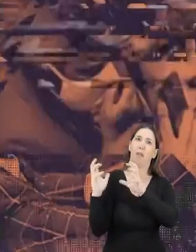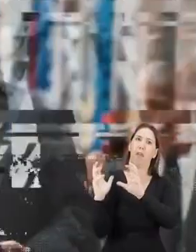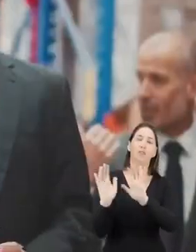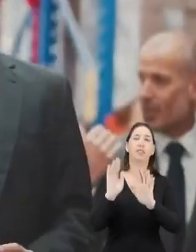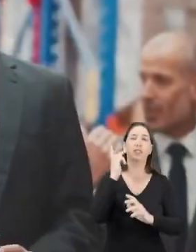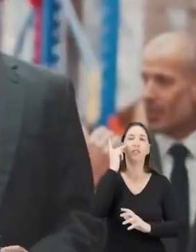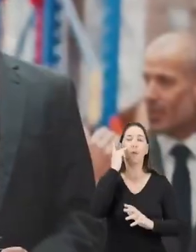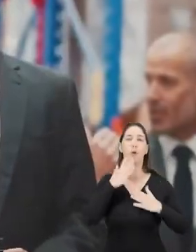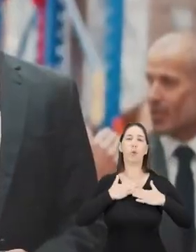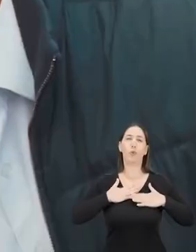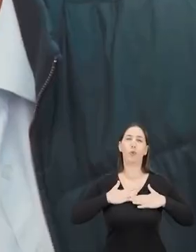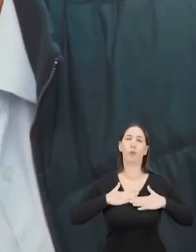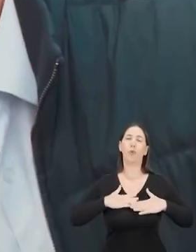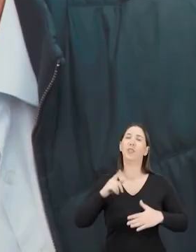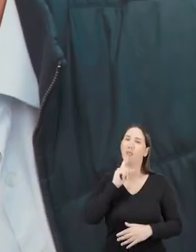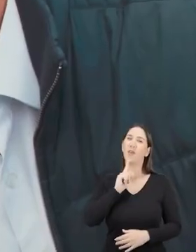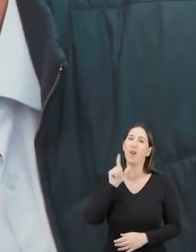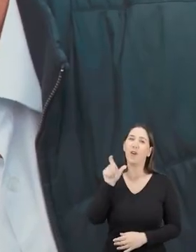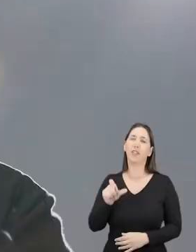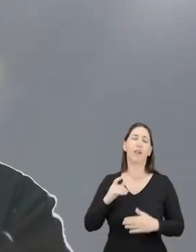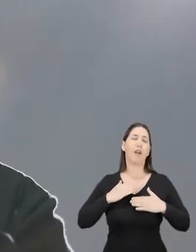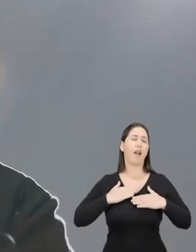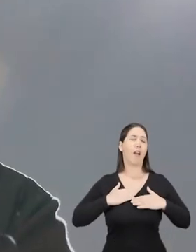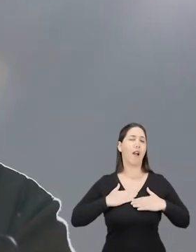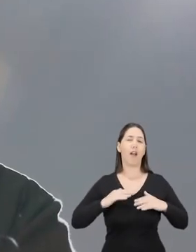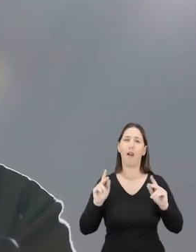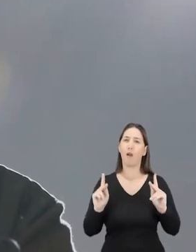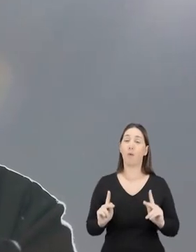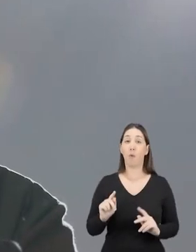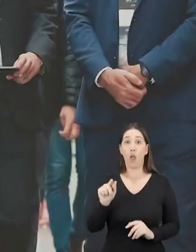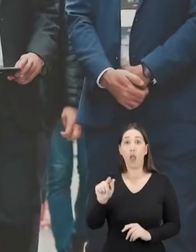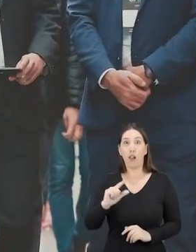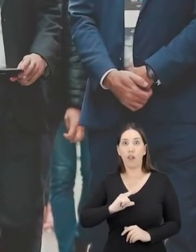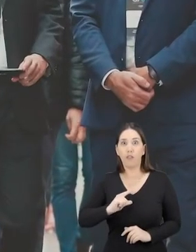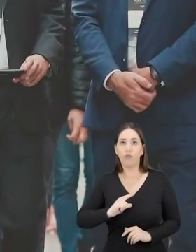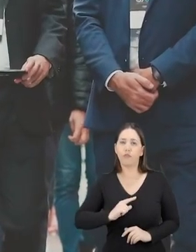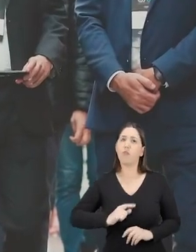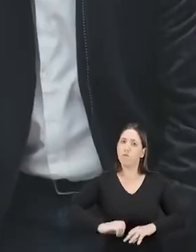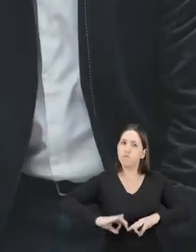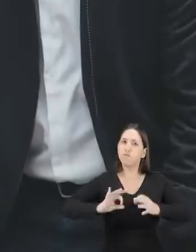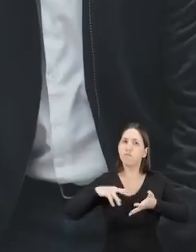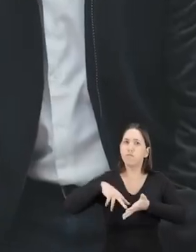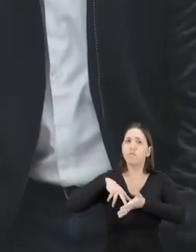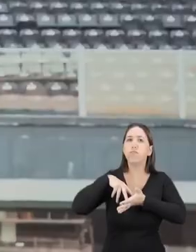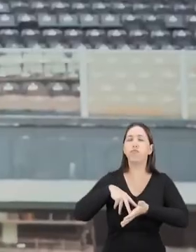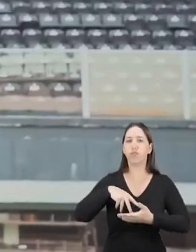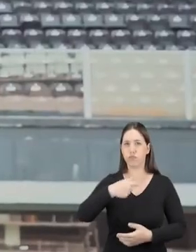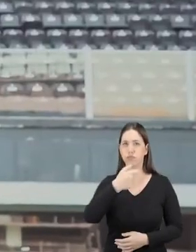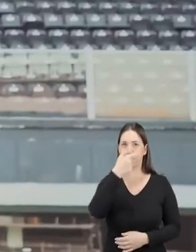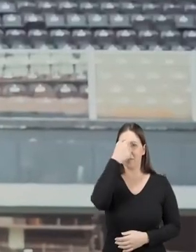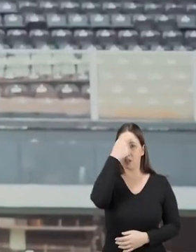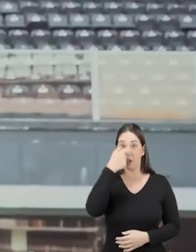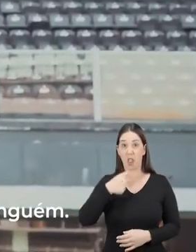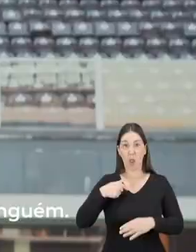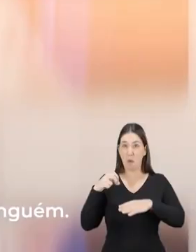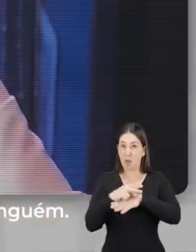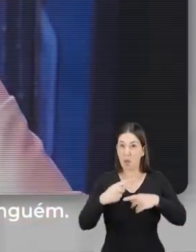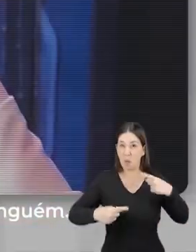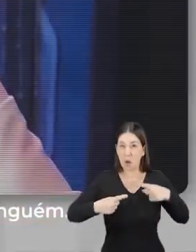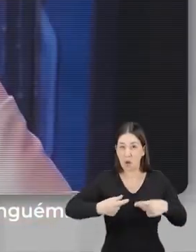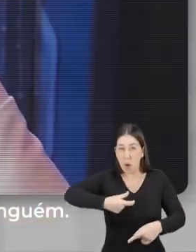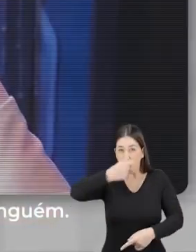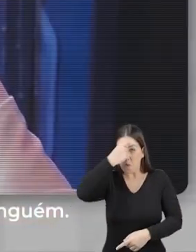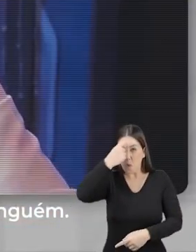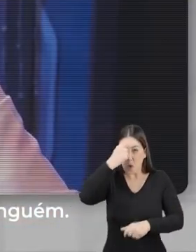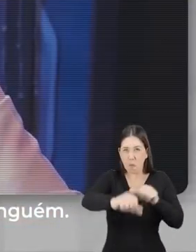como é bom saber que em São Paulo a gente tem o Rodrigo, não é mesmo? Um cara calmo, pé no chão, mão na massa, que como ele mesmo diz... Eu não